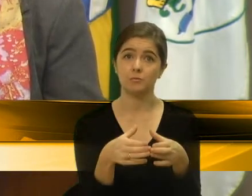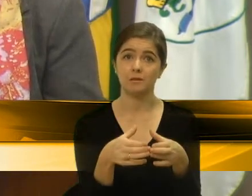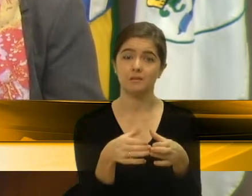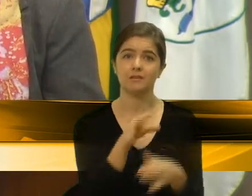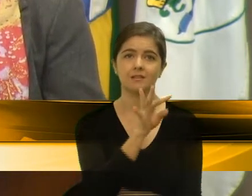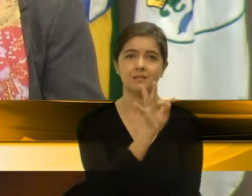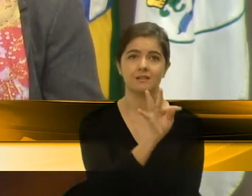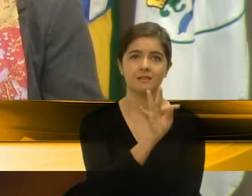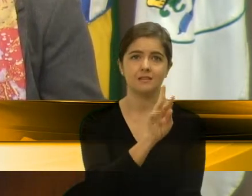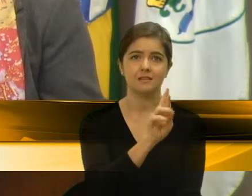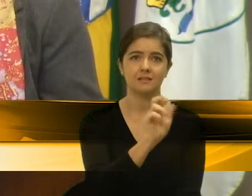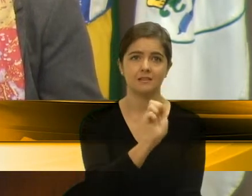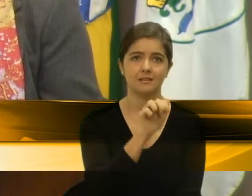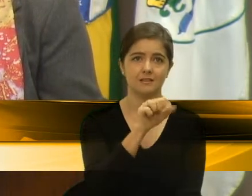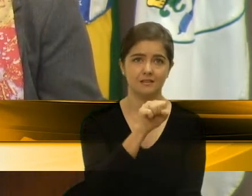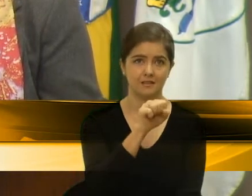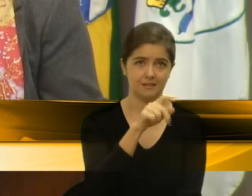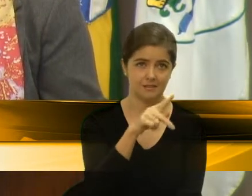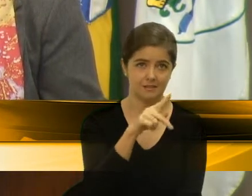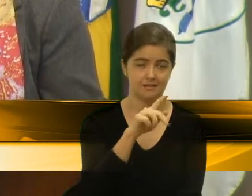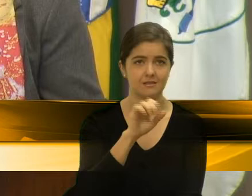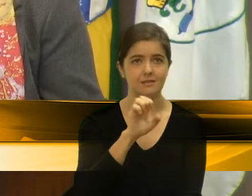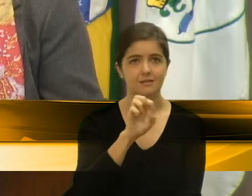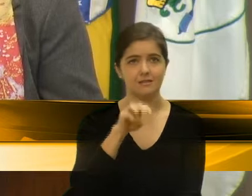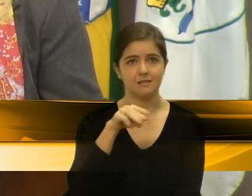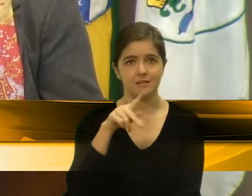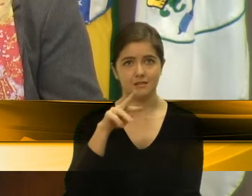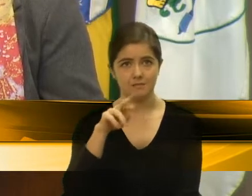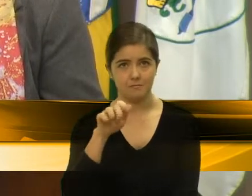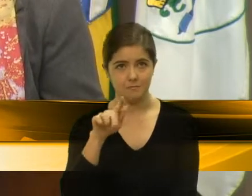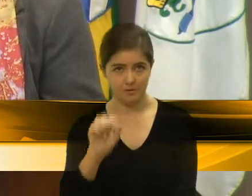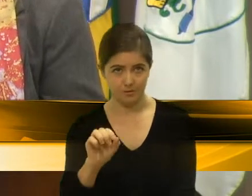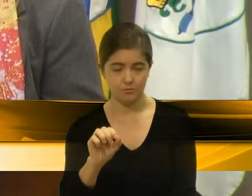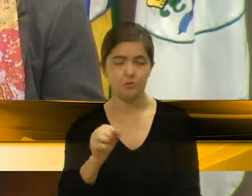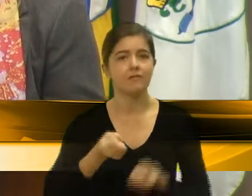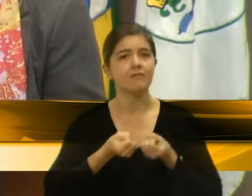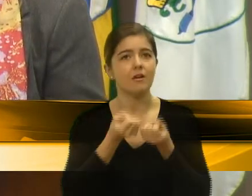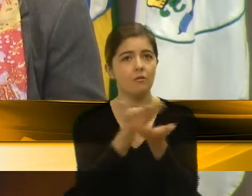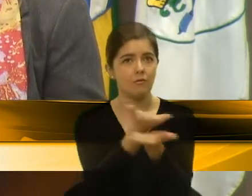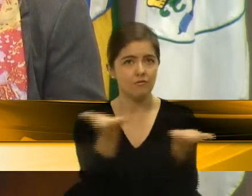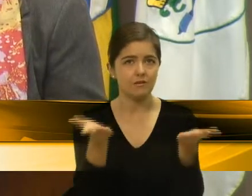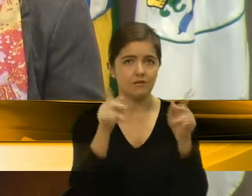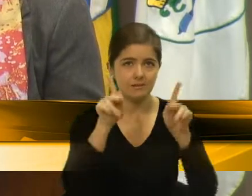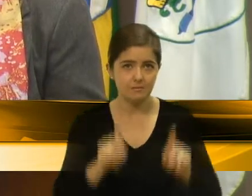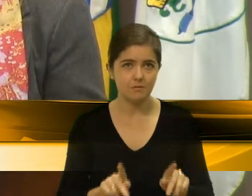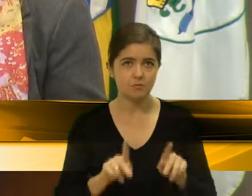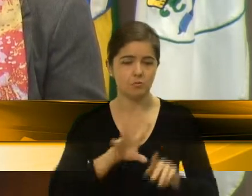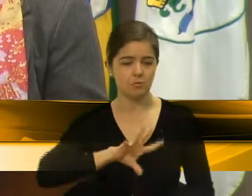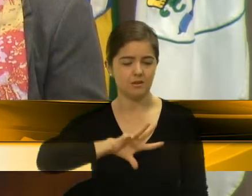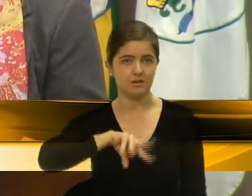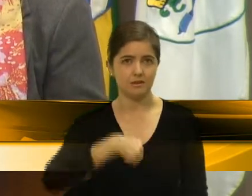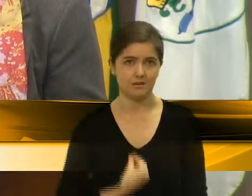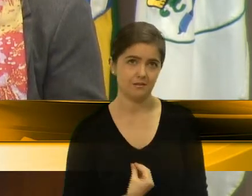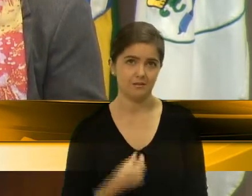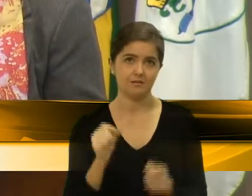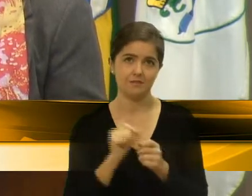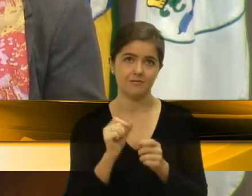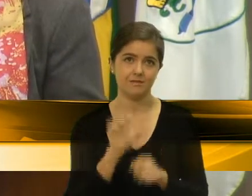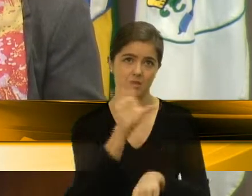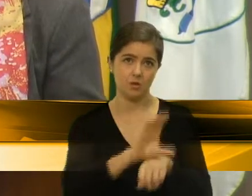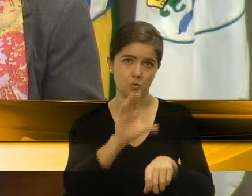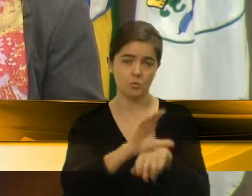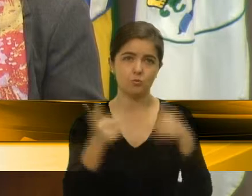ou seja, vamos estar oferecendo um curso de cabeleira para essas pessoas trans que iniciam o mês, dia 5 de agosto, e